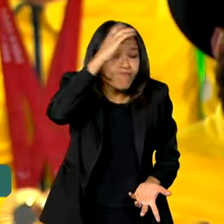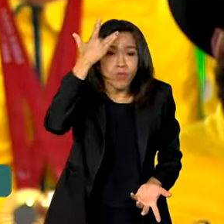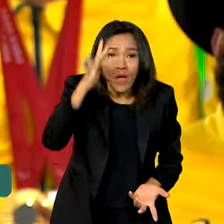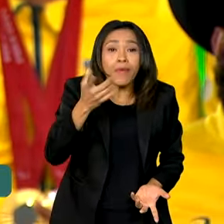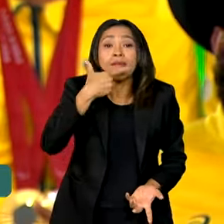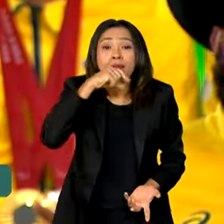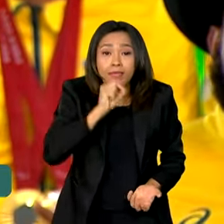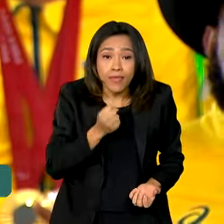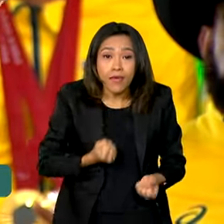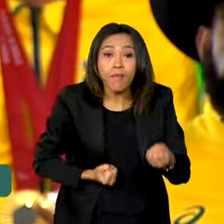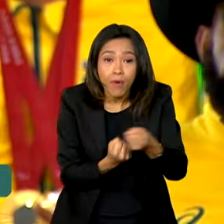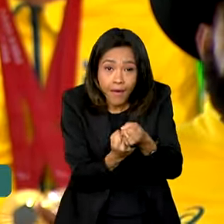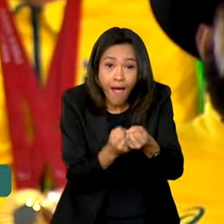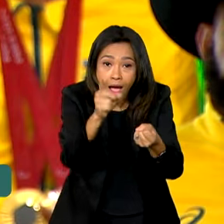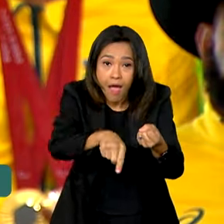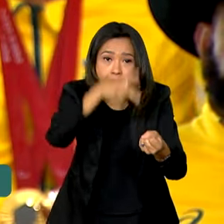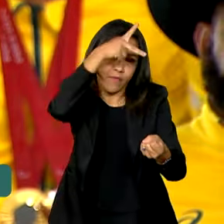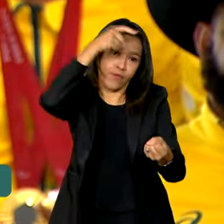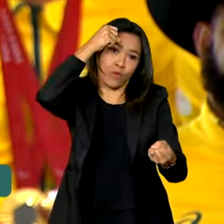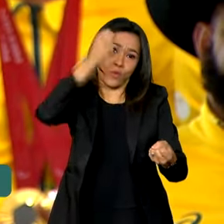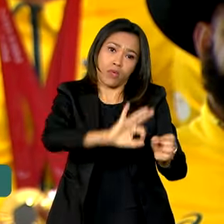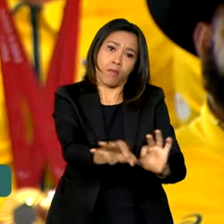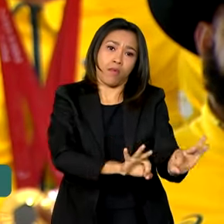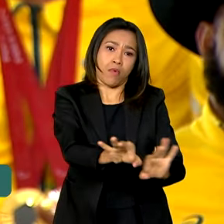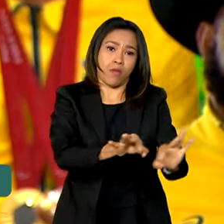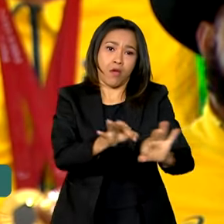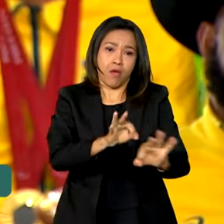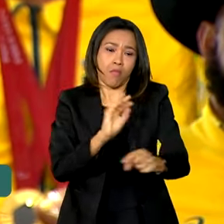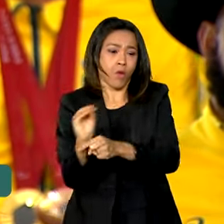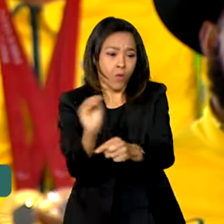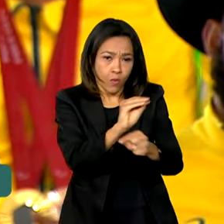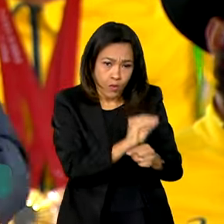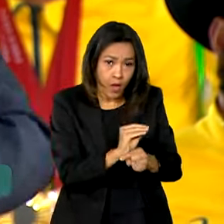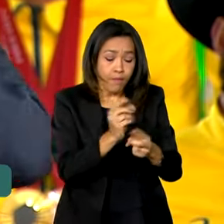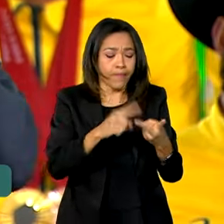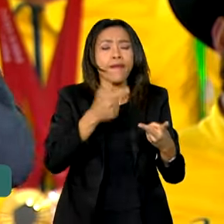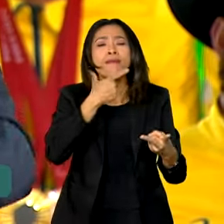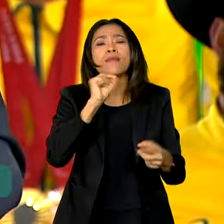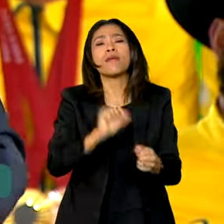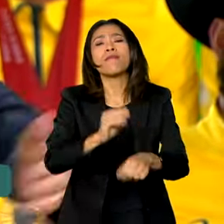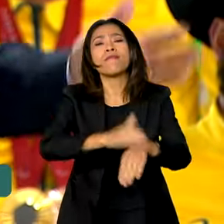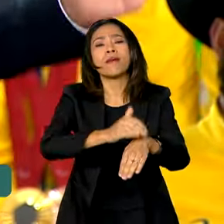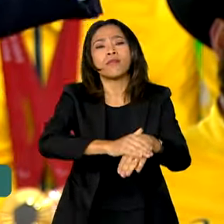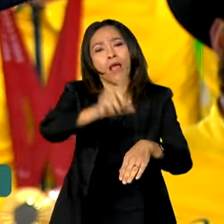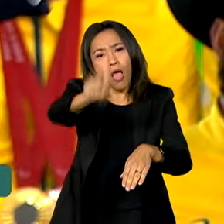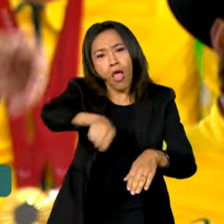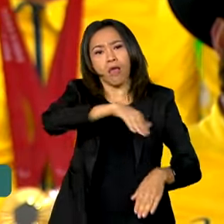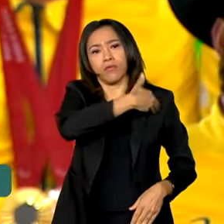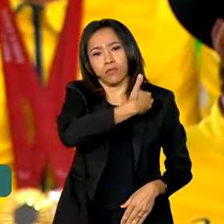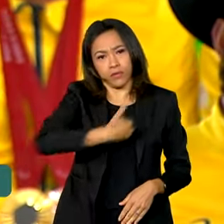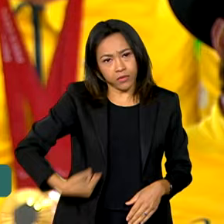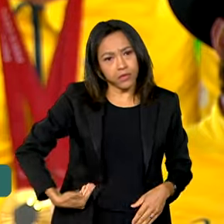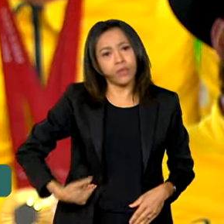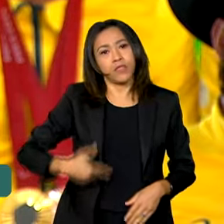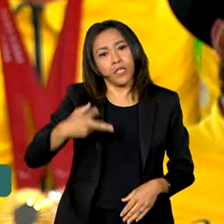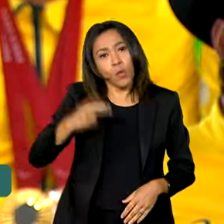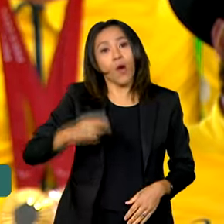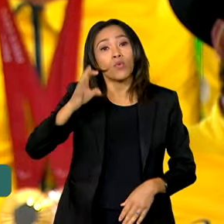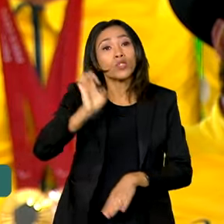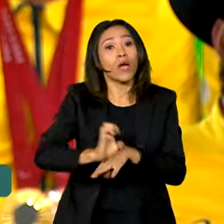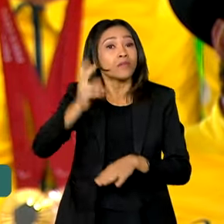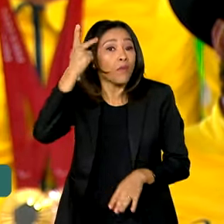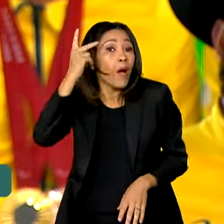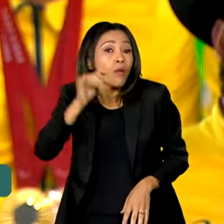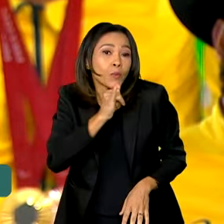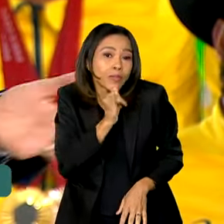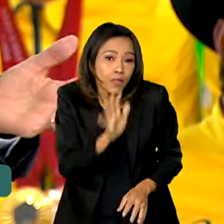quem tem que fazer isso é uma prefeitura que tem que estar preparada para cuidar. Quem tem que fazer isso é o Estado, como alguns têm no Estado de São Paulo. E